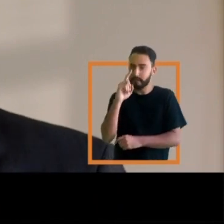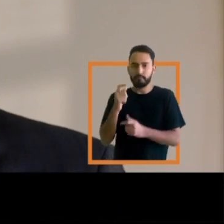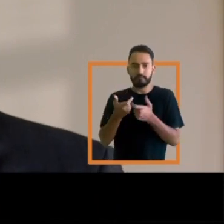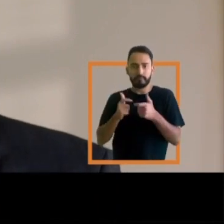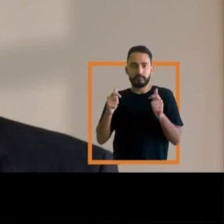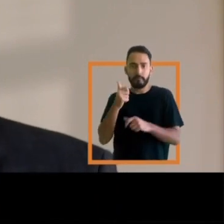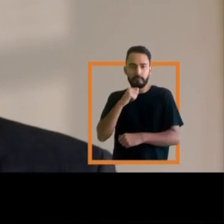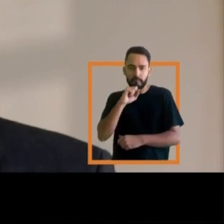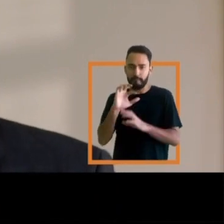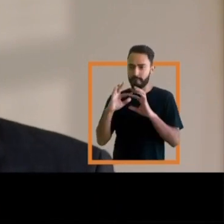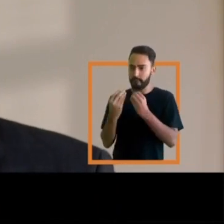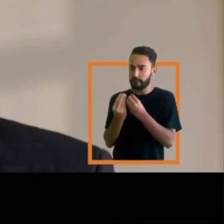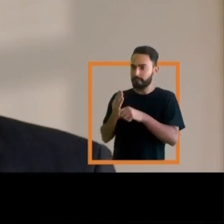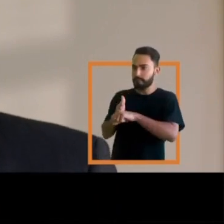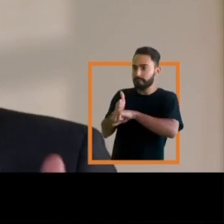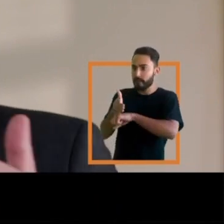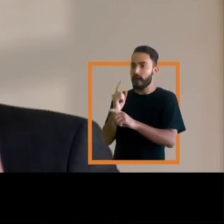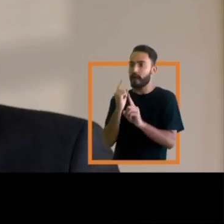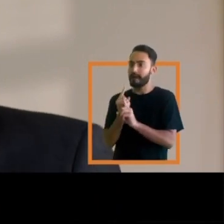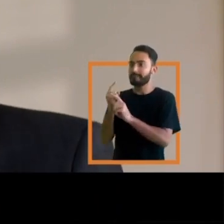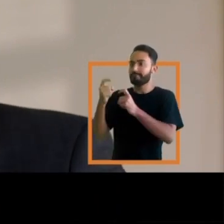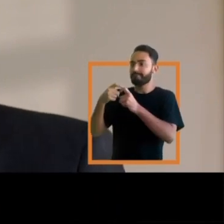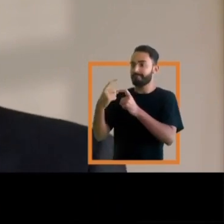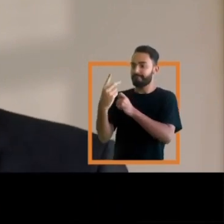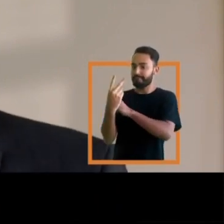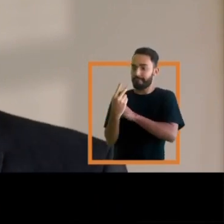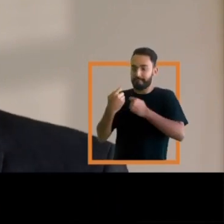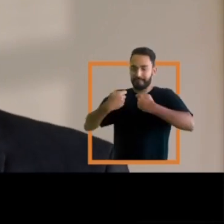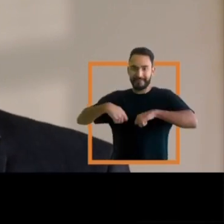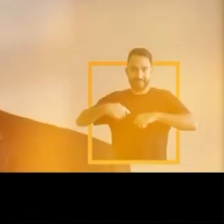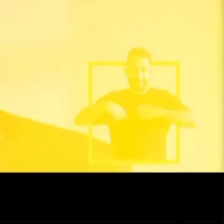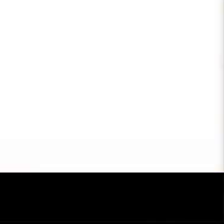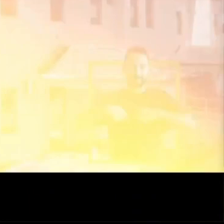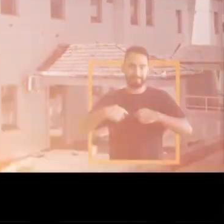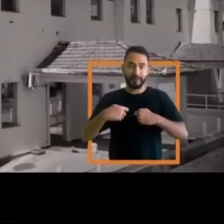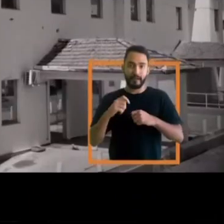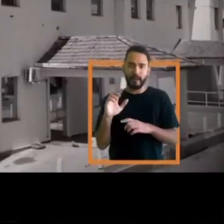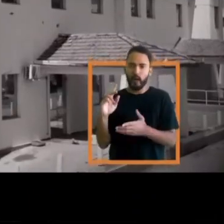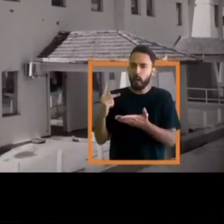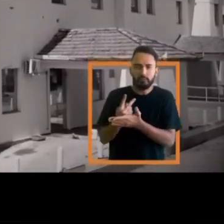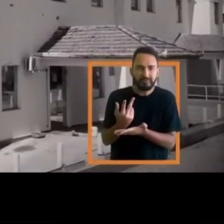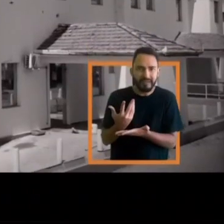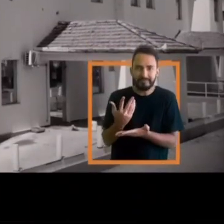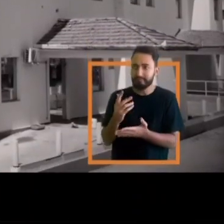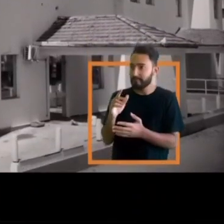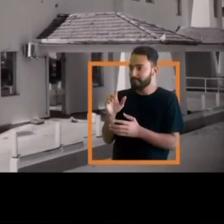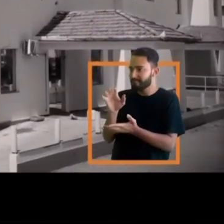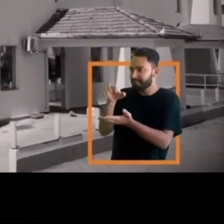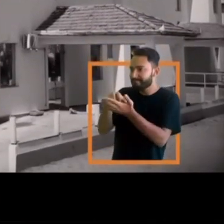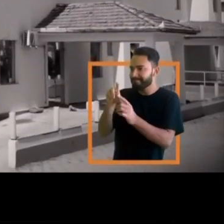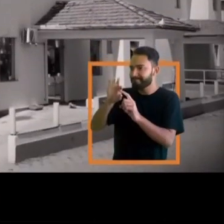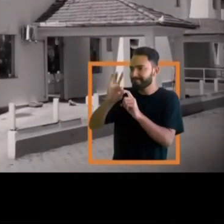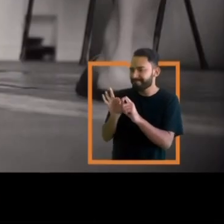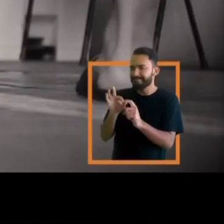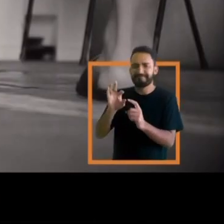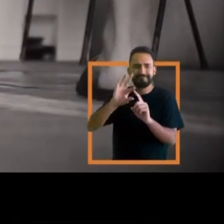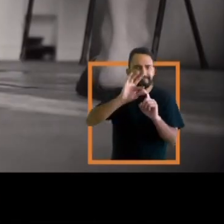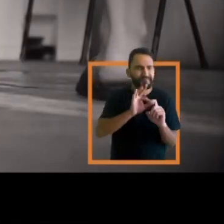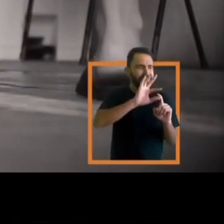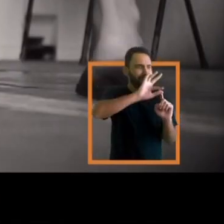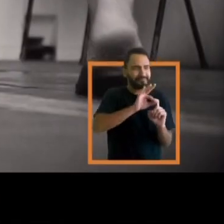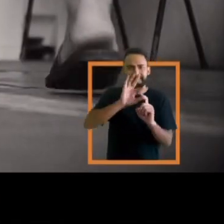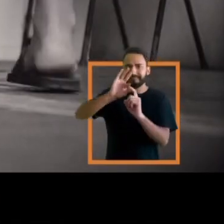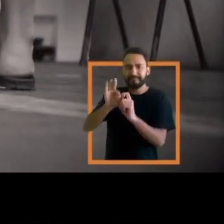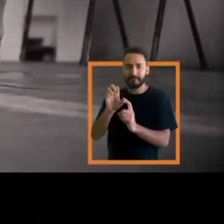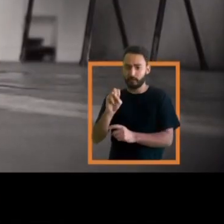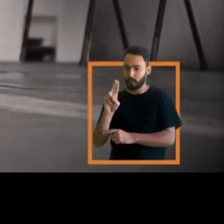que boa parte dessas mães e suas famílias vão encontrar o atendimento médico que precisam. Acontece que muitas santas casas estão falindo. O